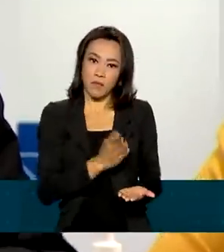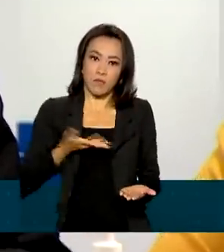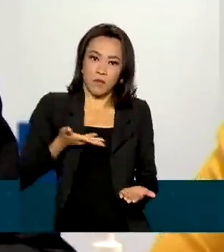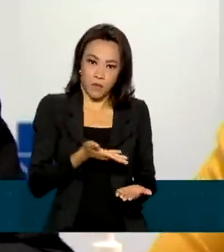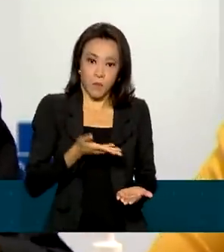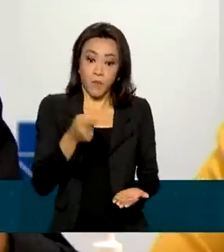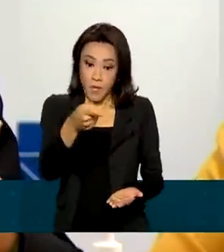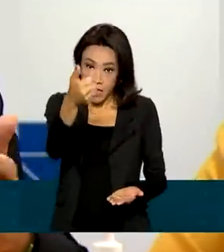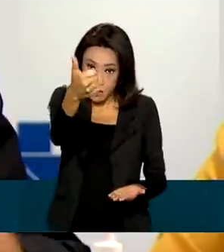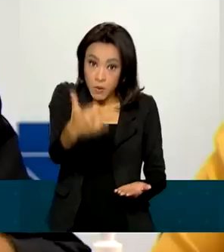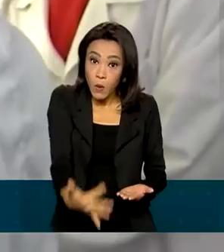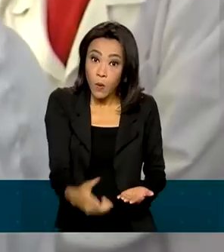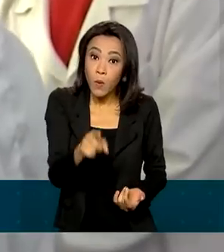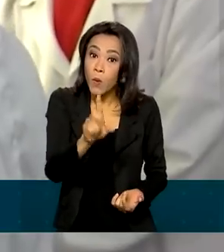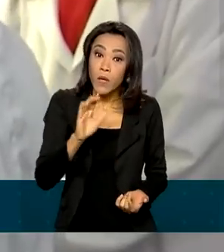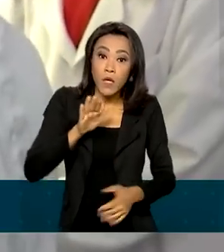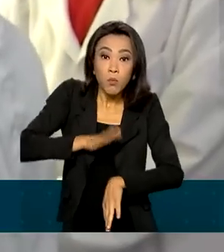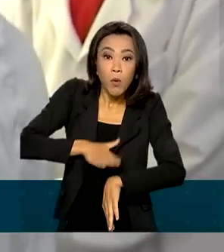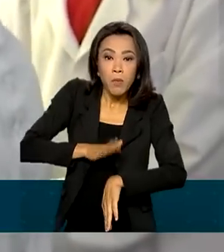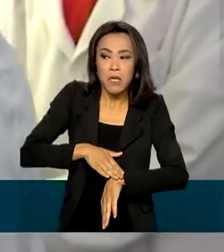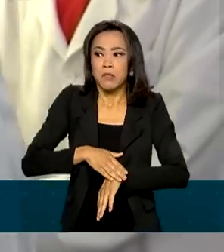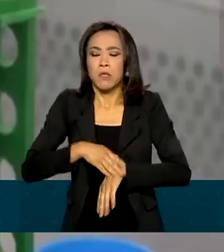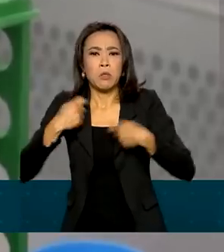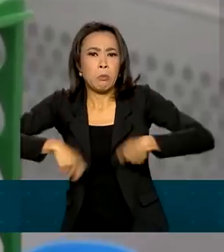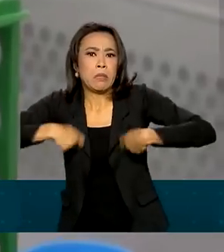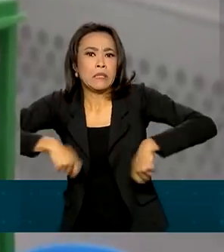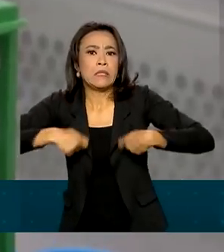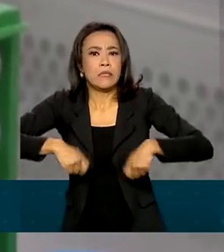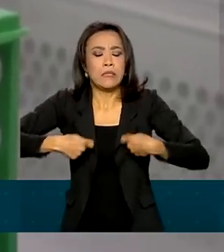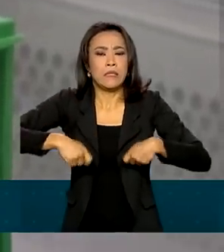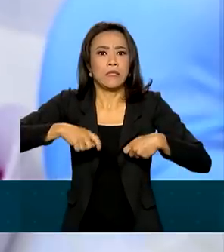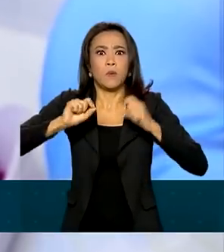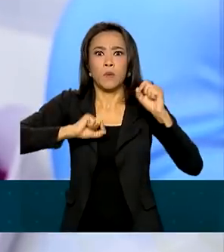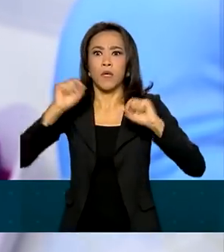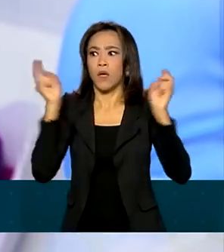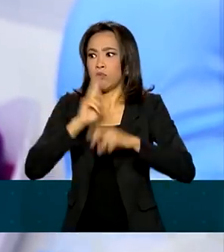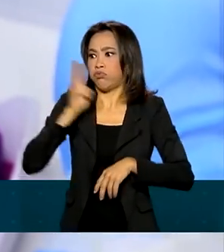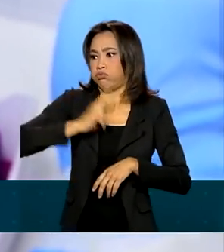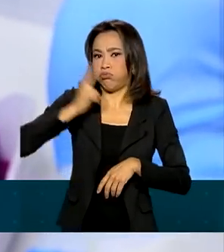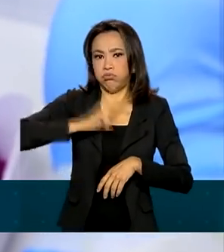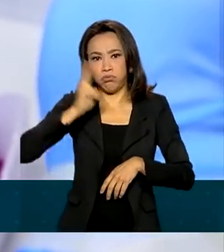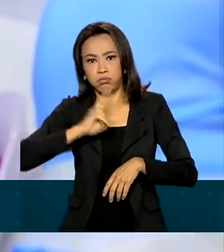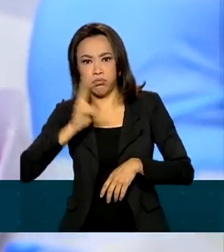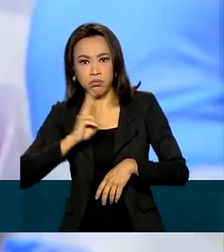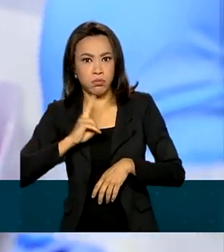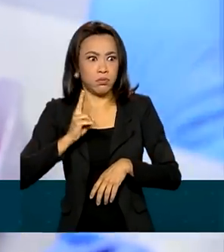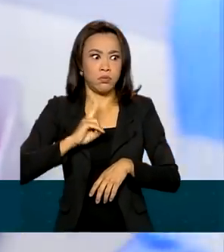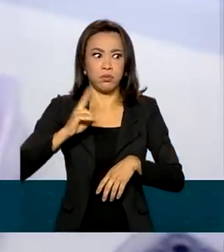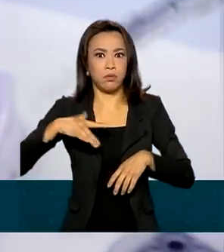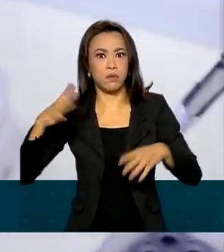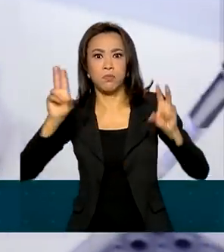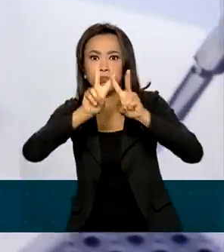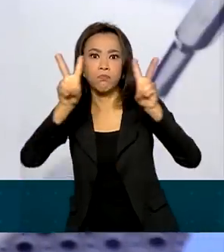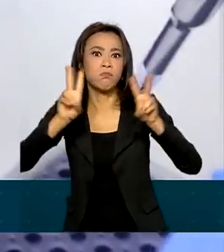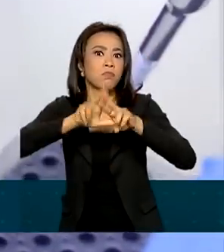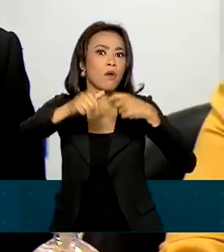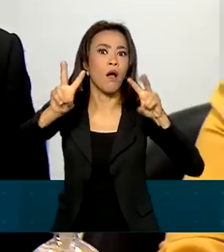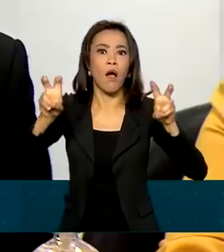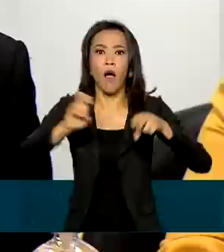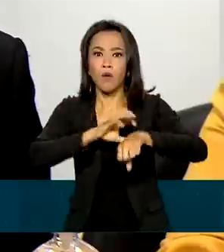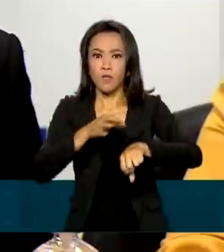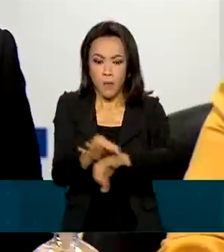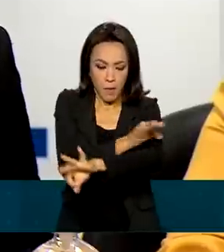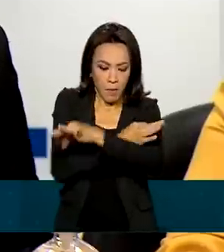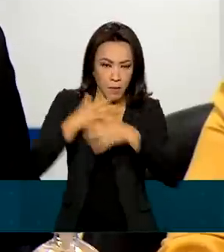Queiroga destacou que no momento não há necessidade de se decretar emergência em saúde pública de importância nacional.